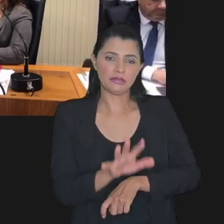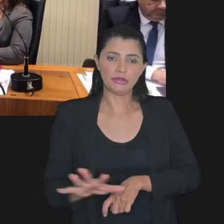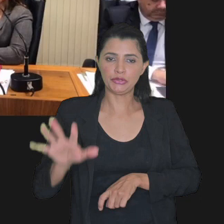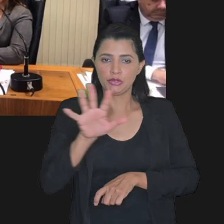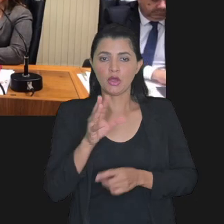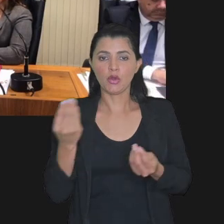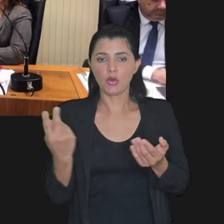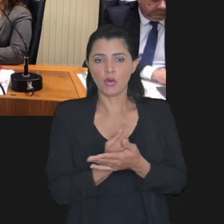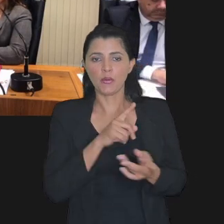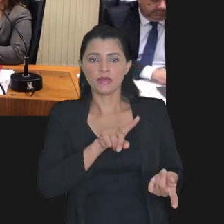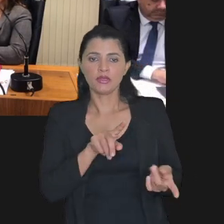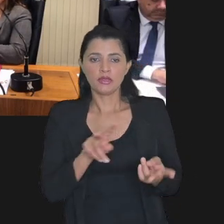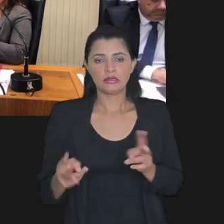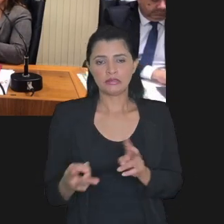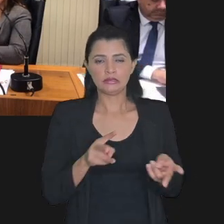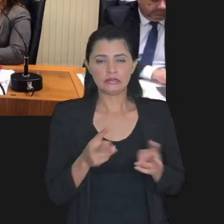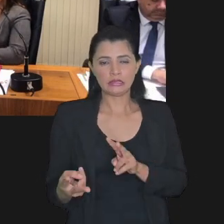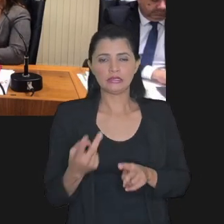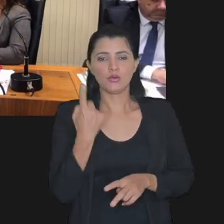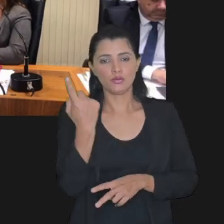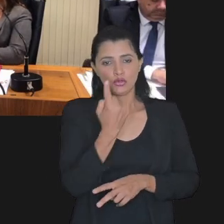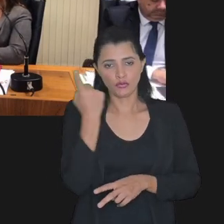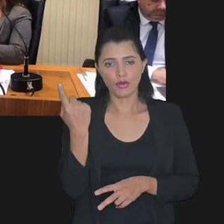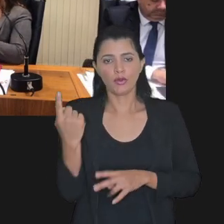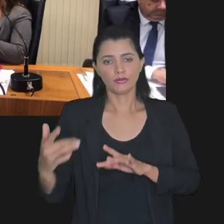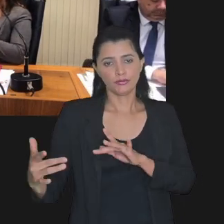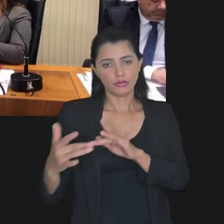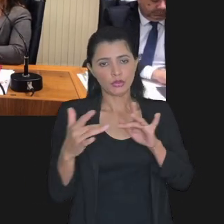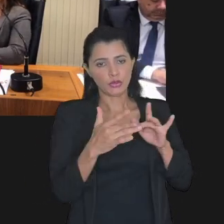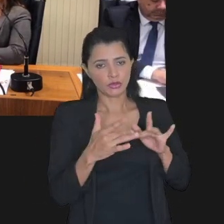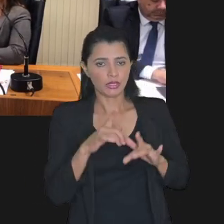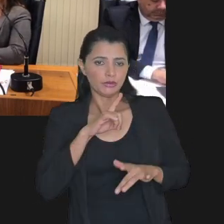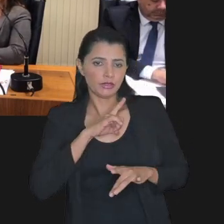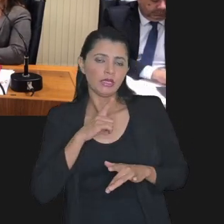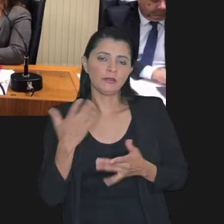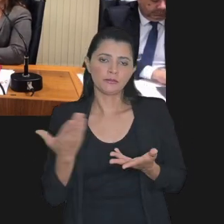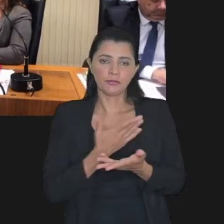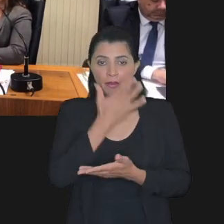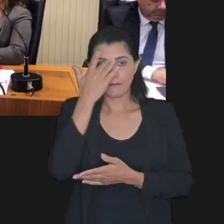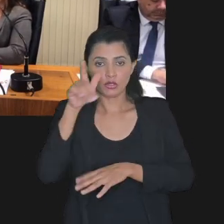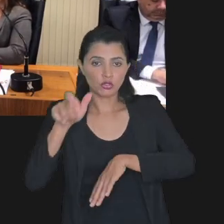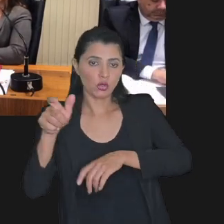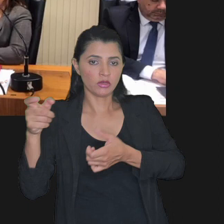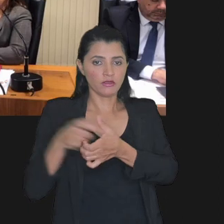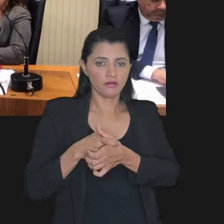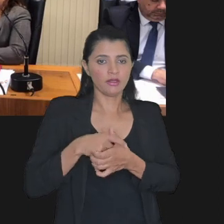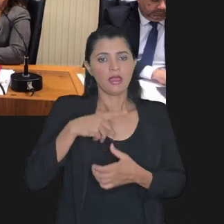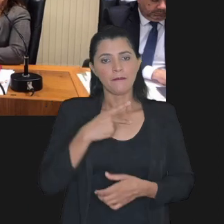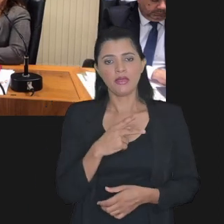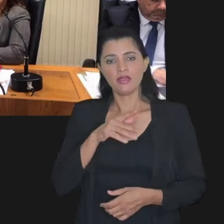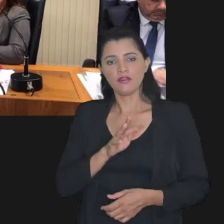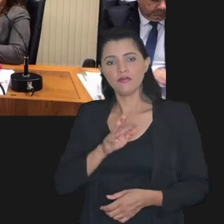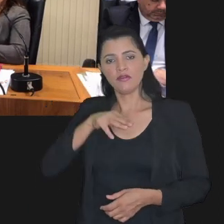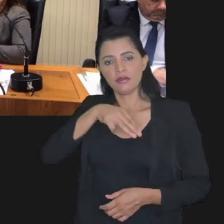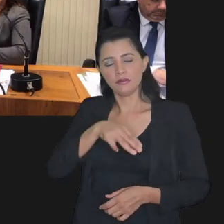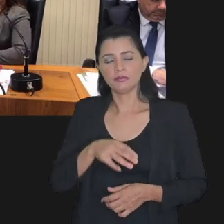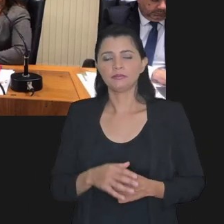no caso das transações individuais, em que há esse contato físico, vamos dizer assim, entre o devedor e a PFN.